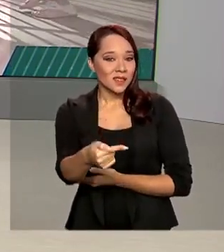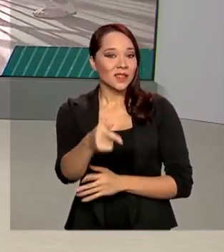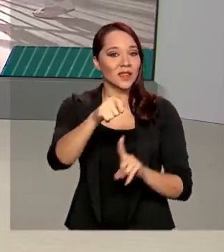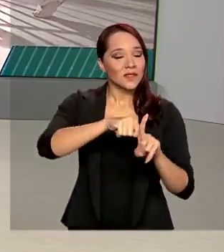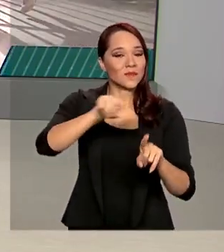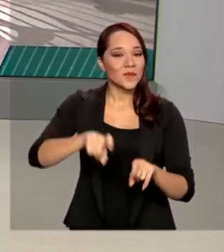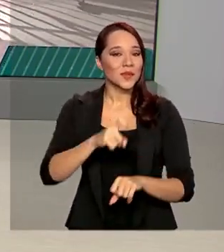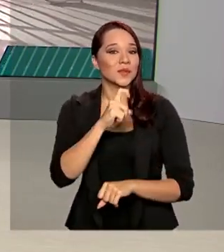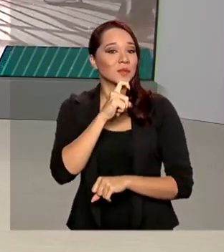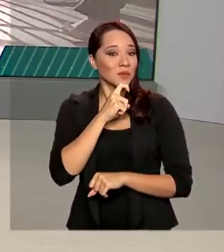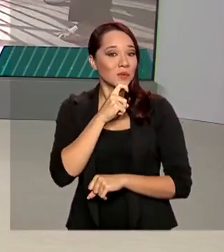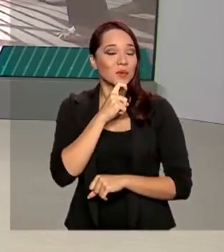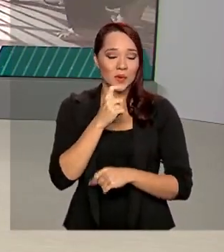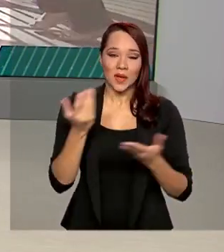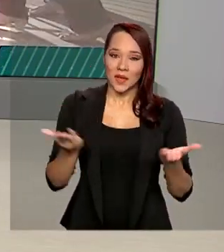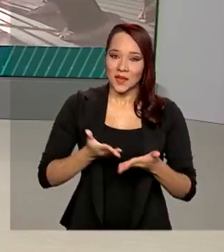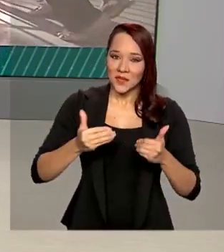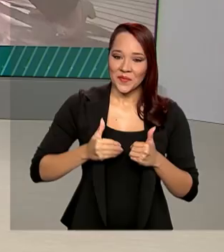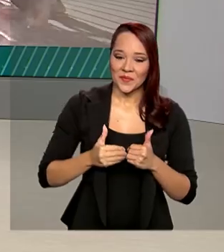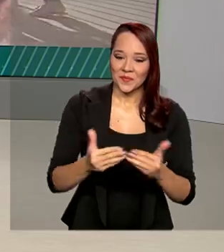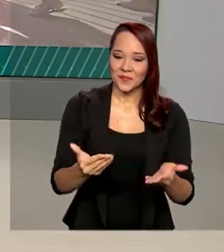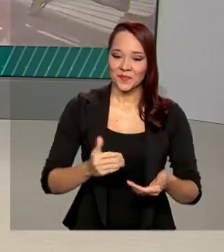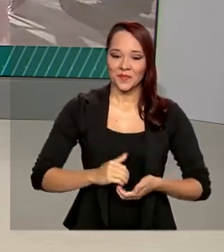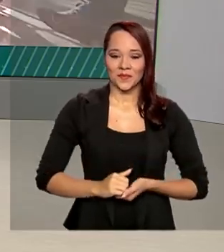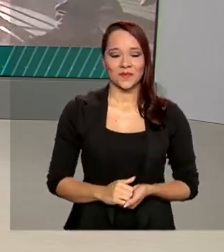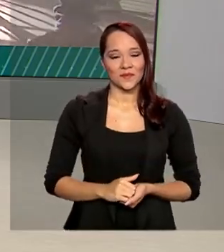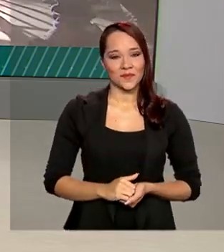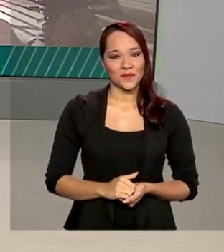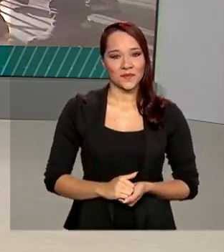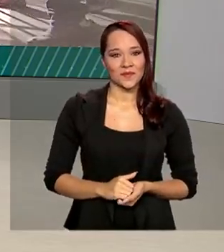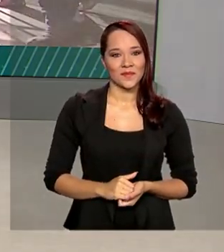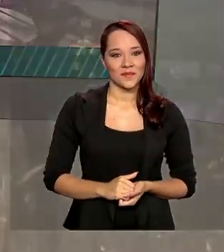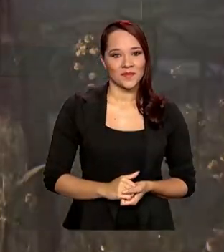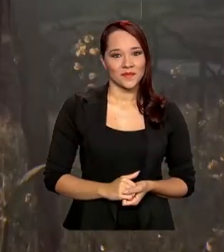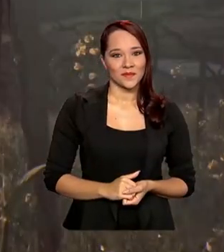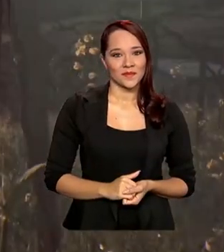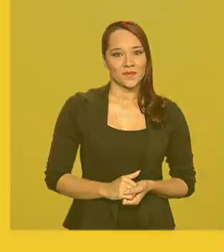17 de julho de 2020. Brasil em Dia começa agora.